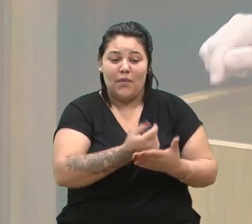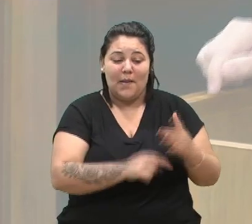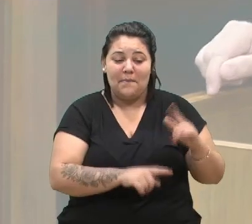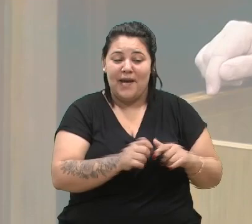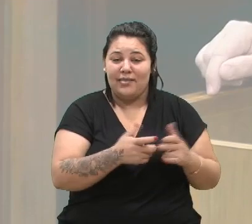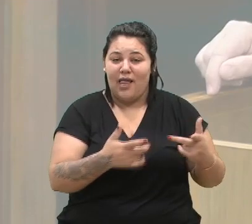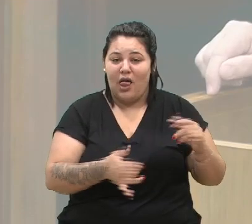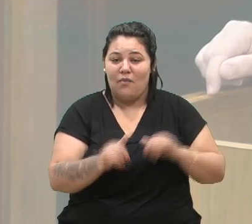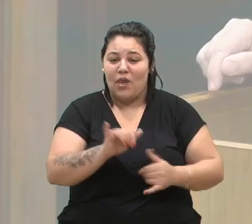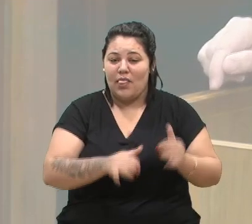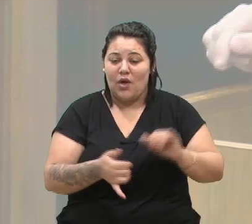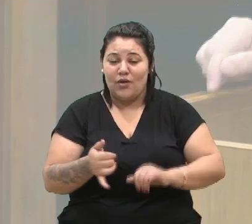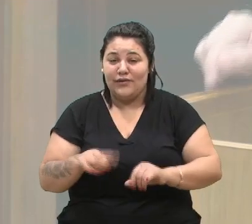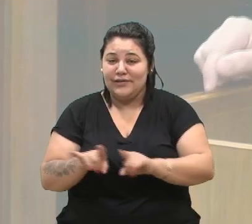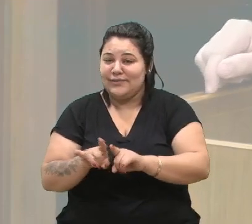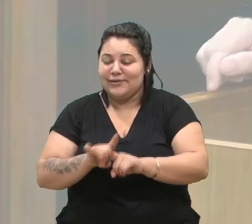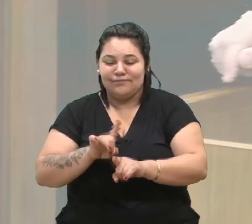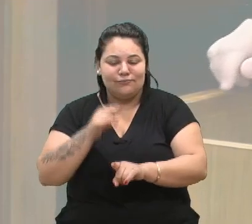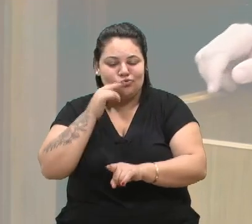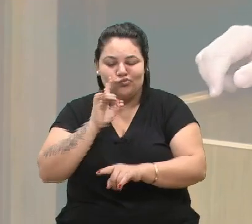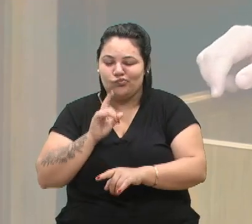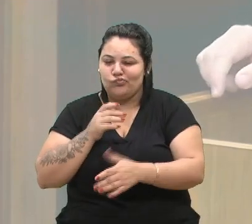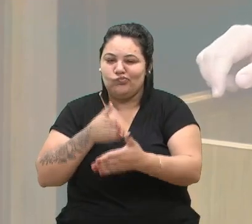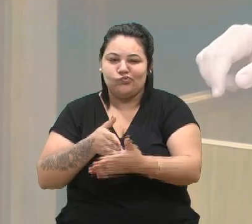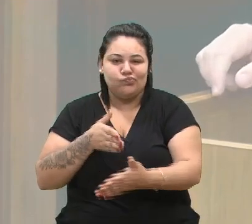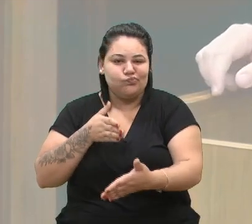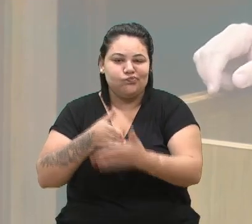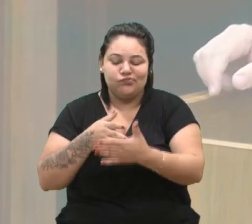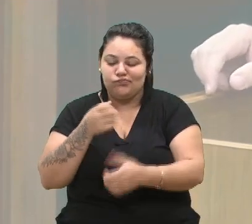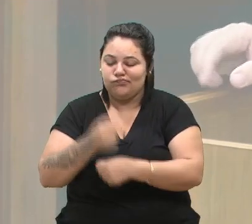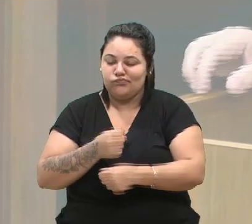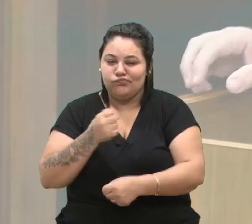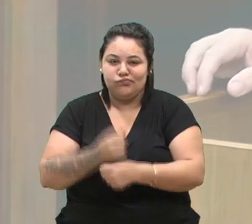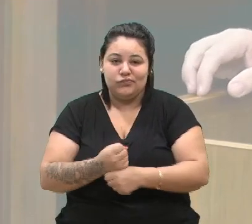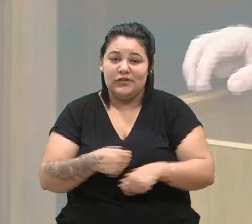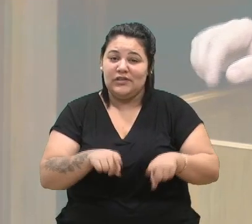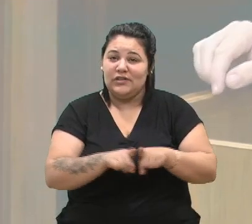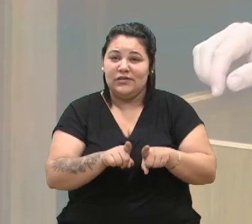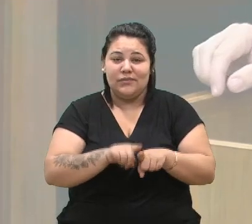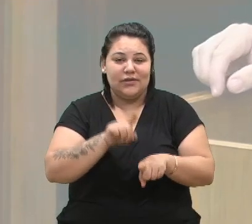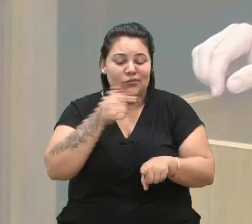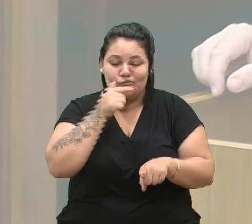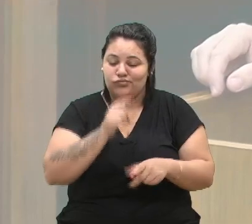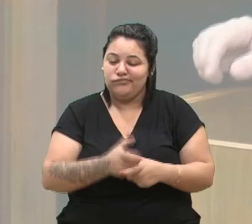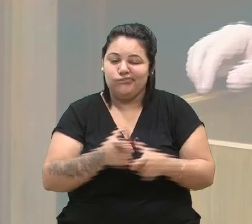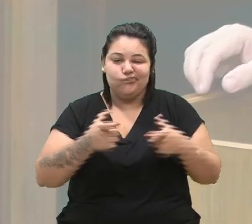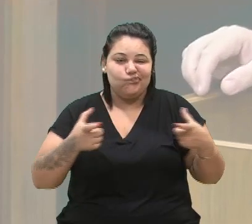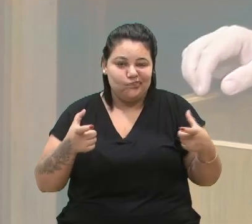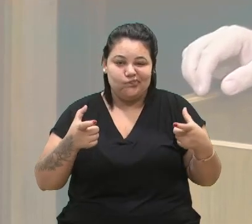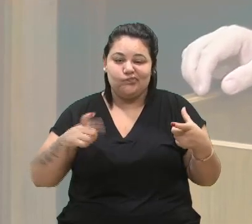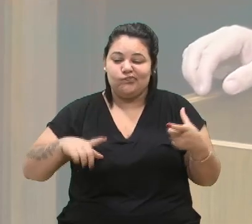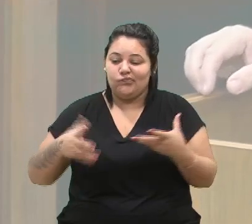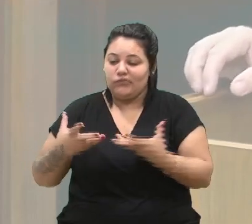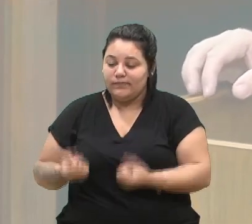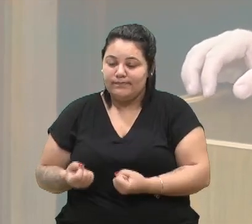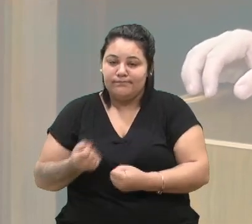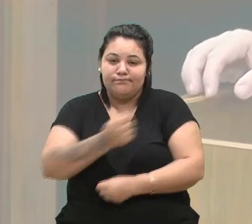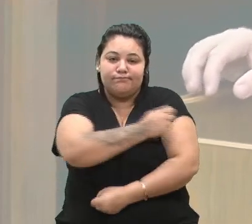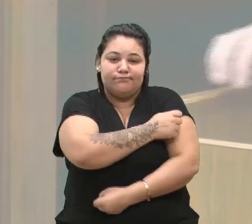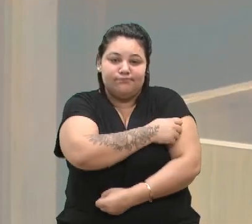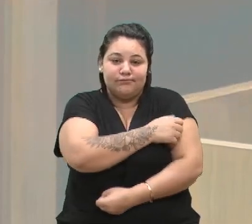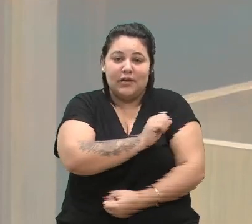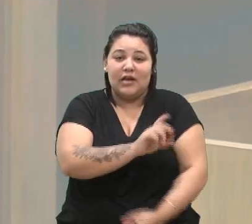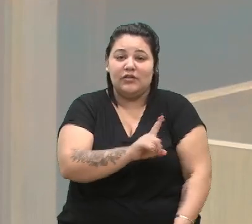conclusão de obras, além de dificultar a expansão para acomodar novos alunos. A Andifes destaca